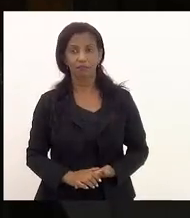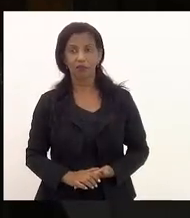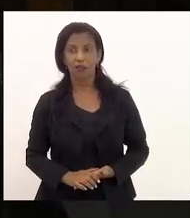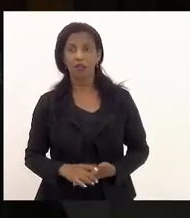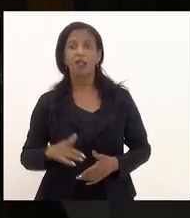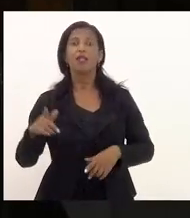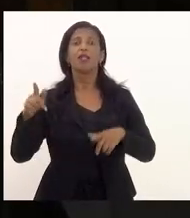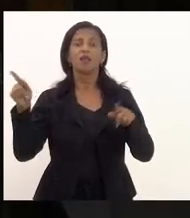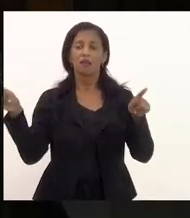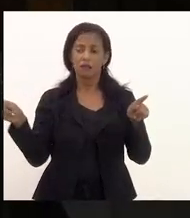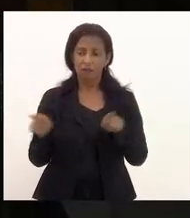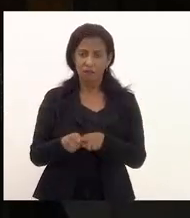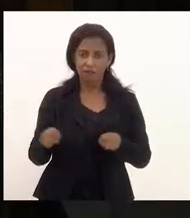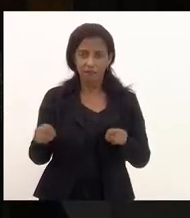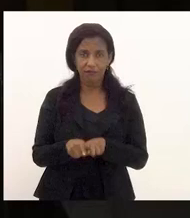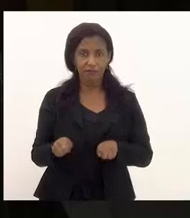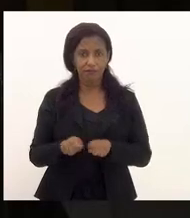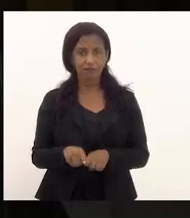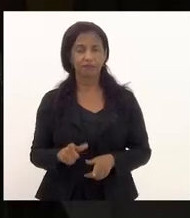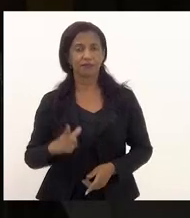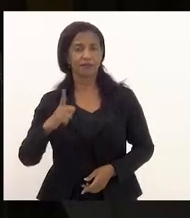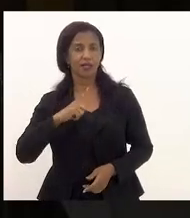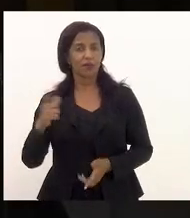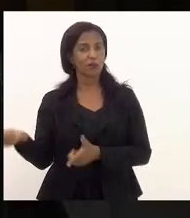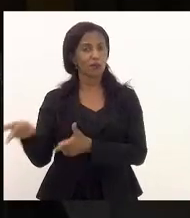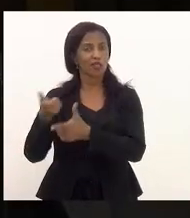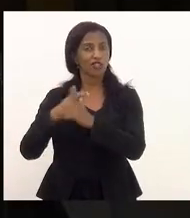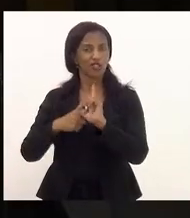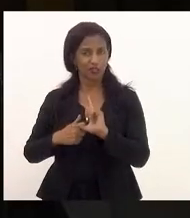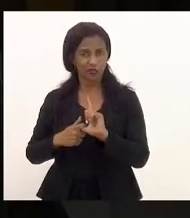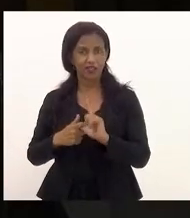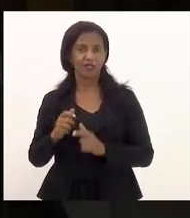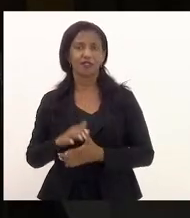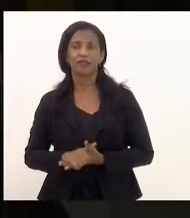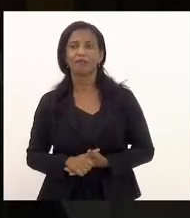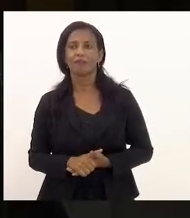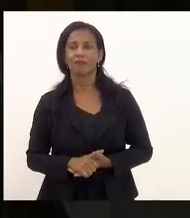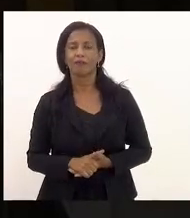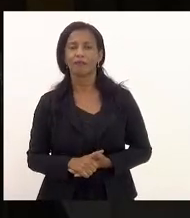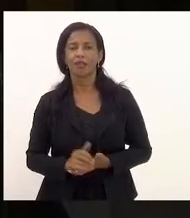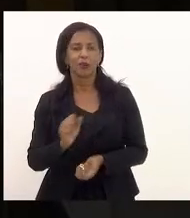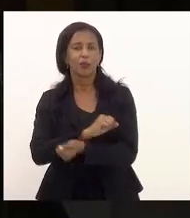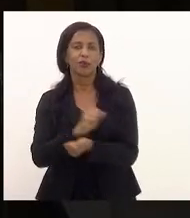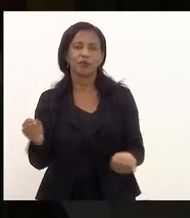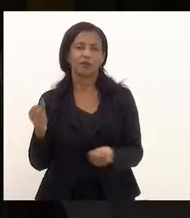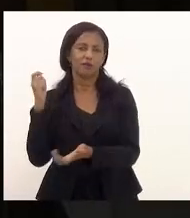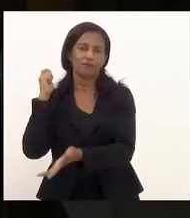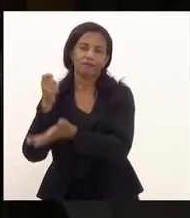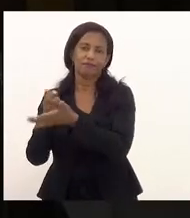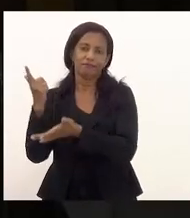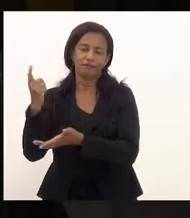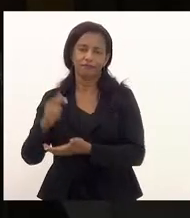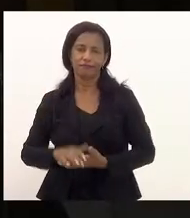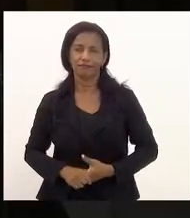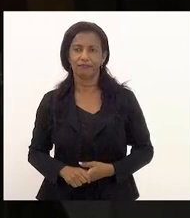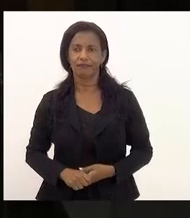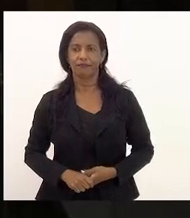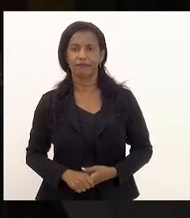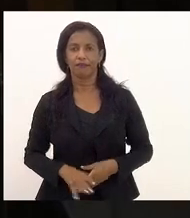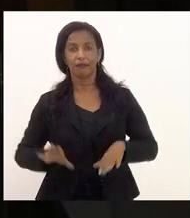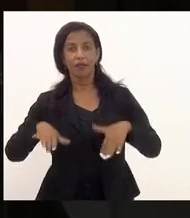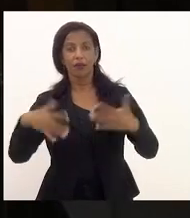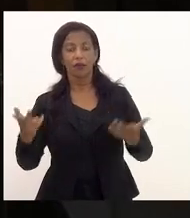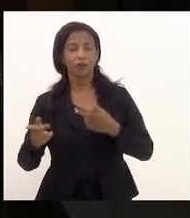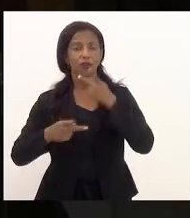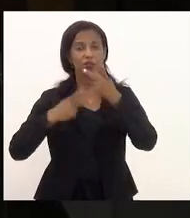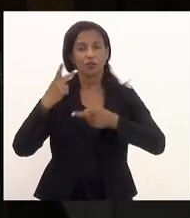mesmo assim, temos uma dívida impagável. E quando a gente